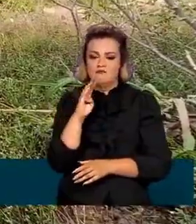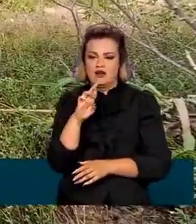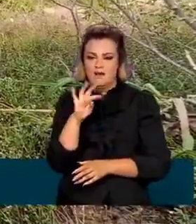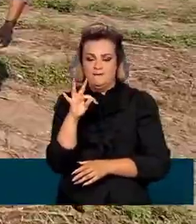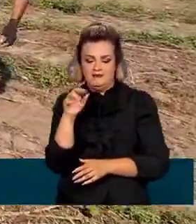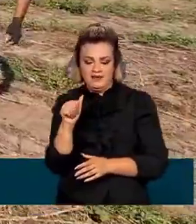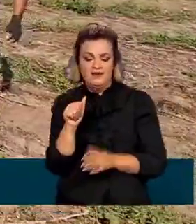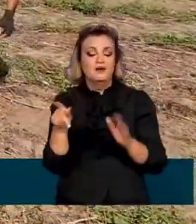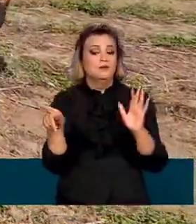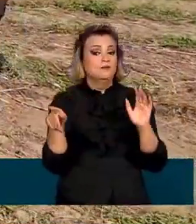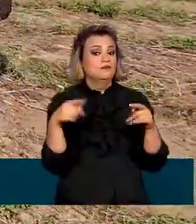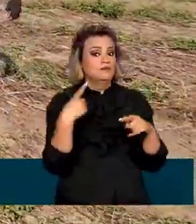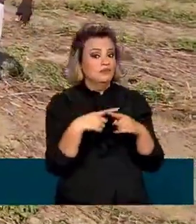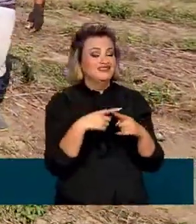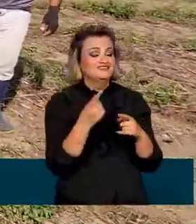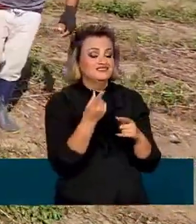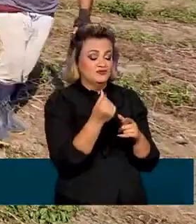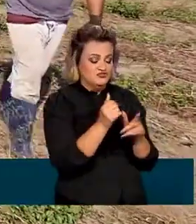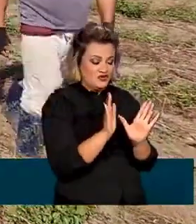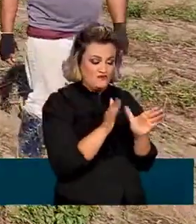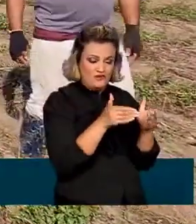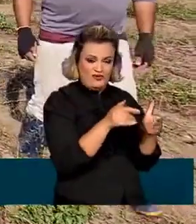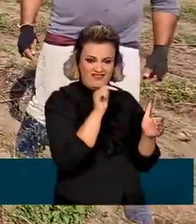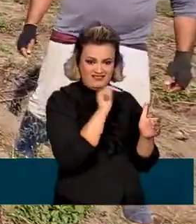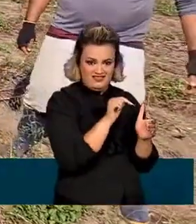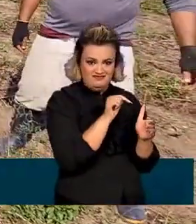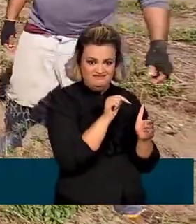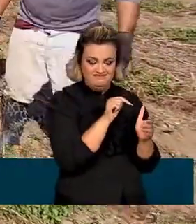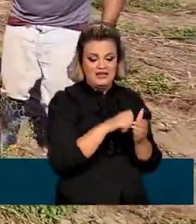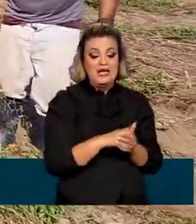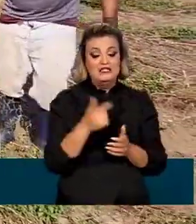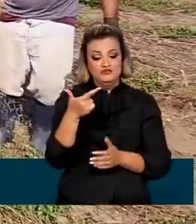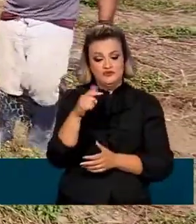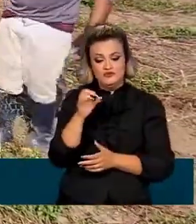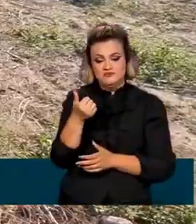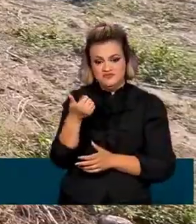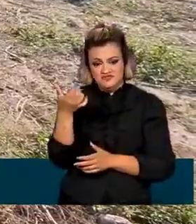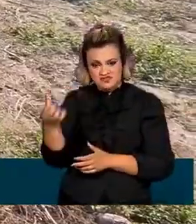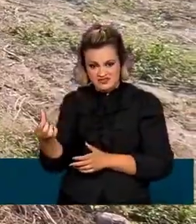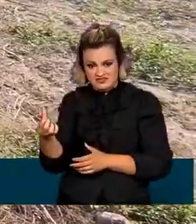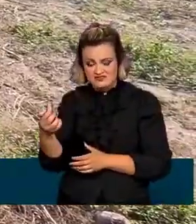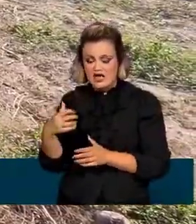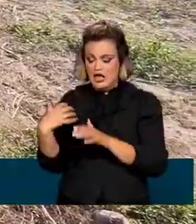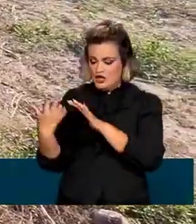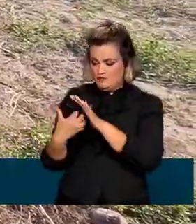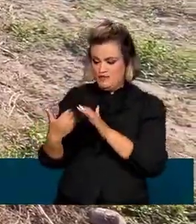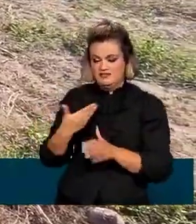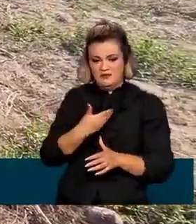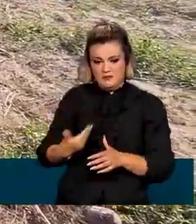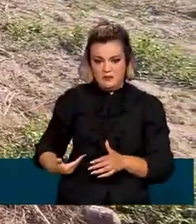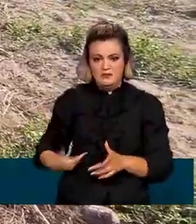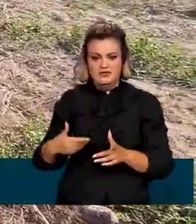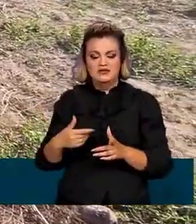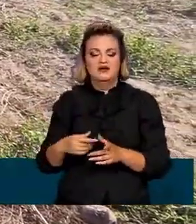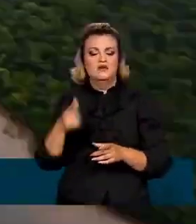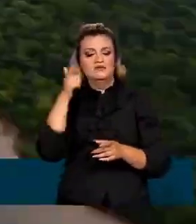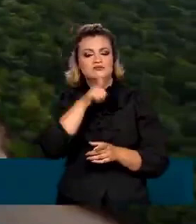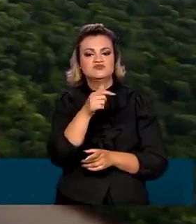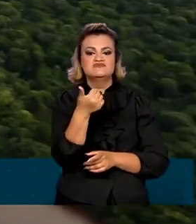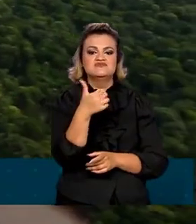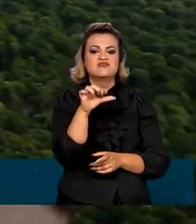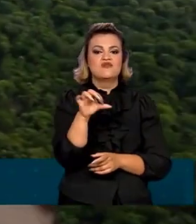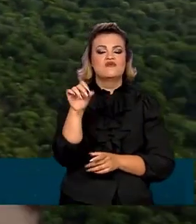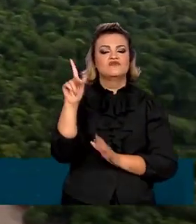Amazônia. Desde que teve acesso ao fundo em 2016, a empresa pública já viabilizou 19 projetos